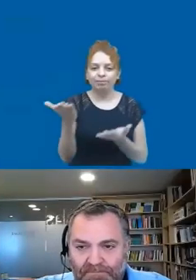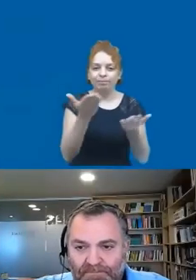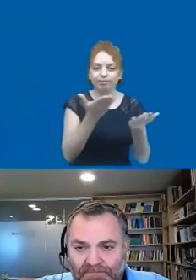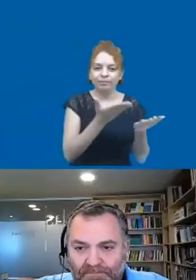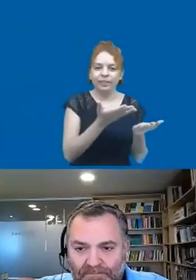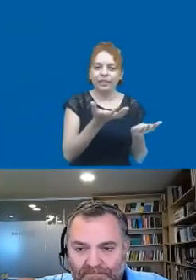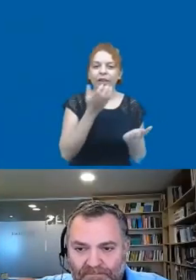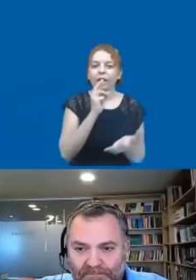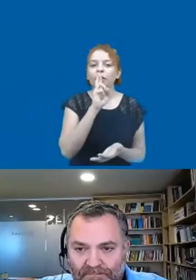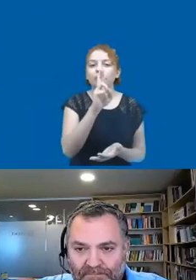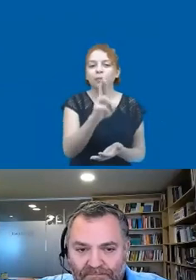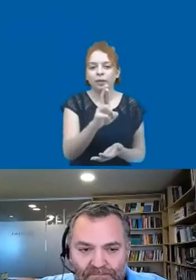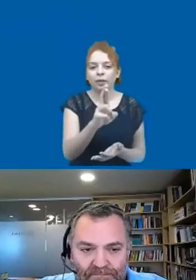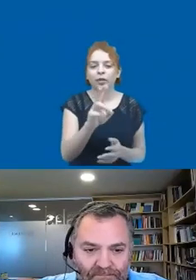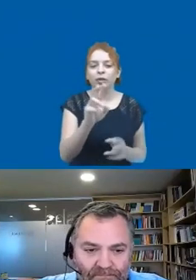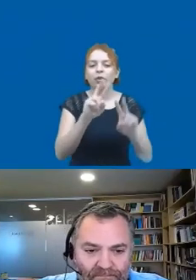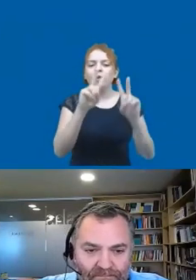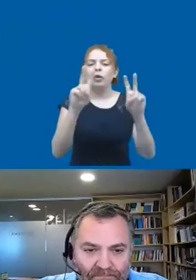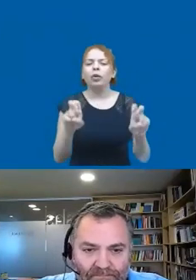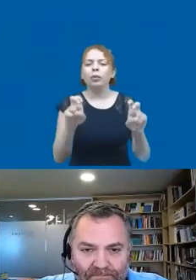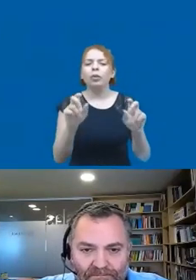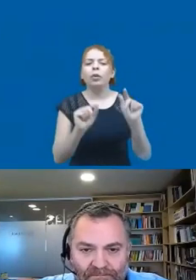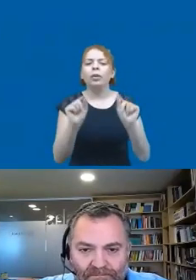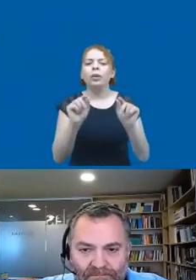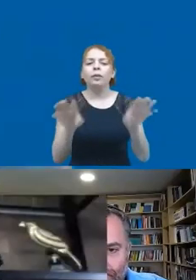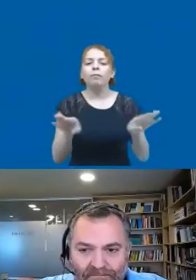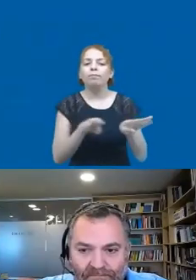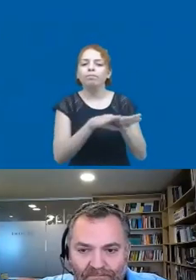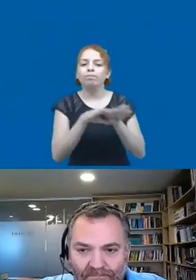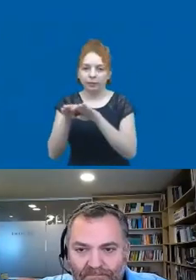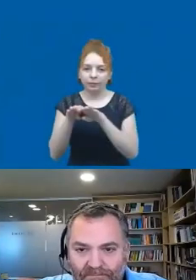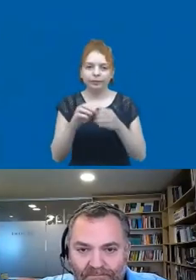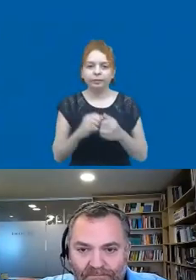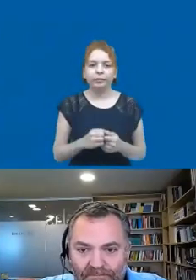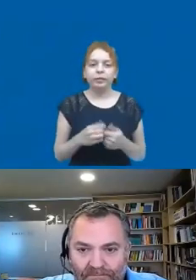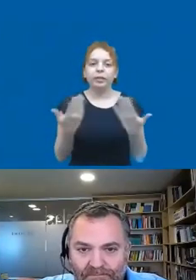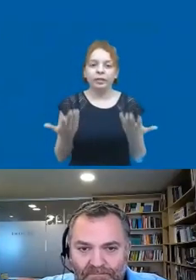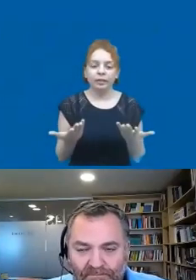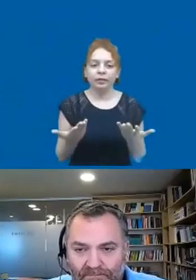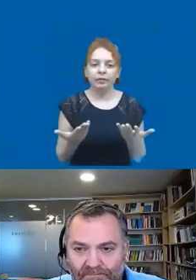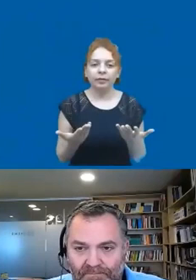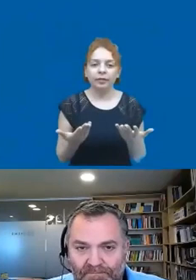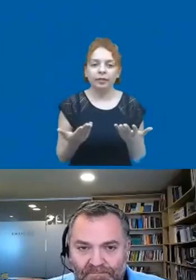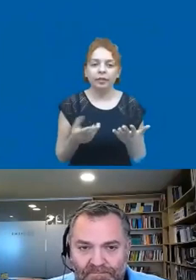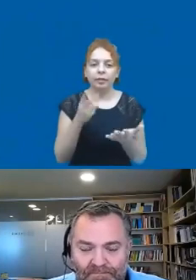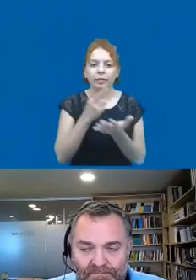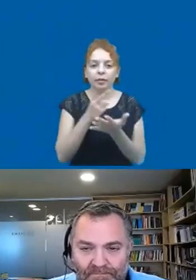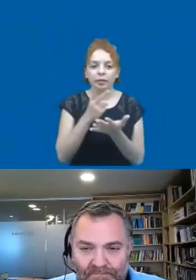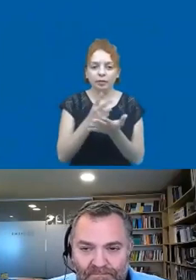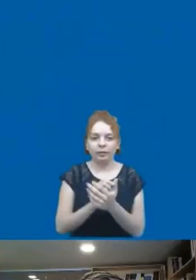sua resposta também sobre o que é igualdade para você. Por favor. Muito bem. Então, eu vou continuar.